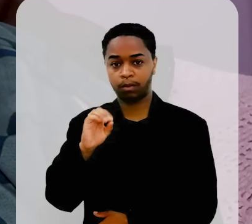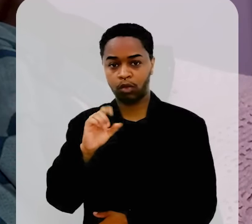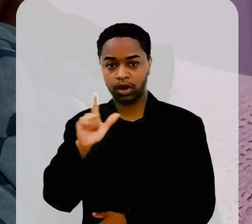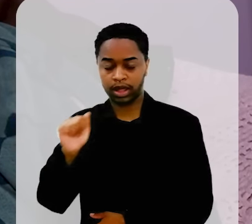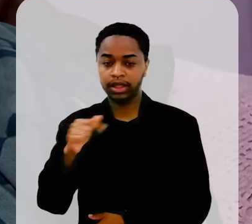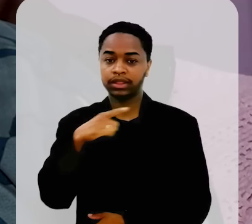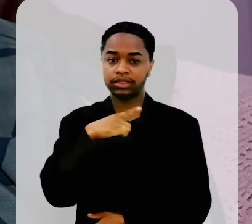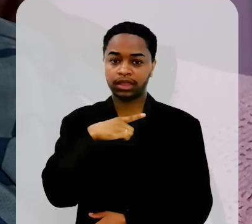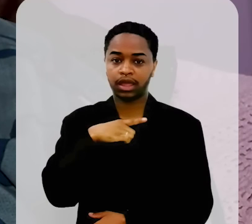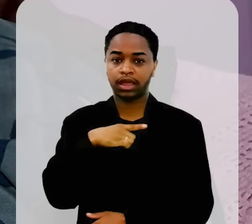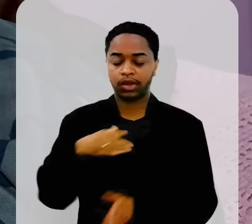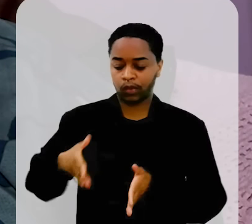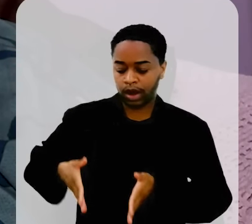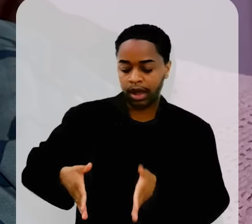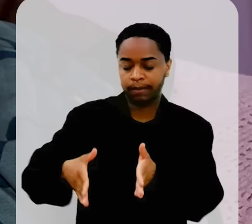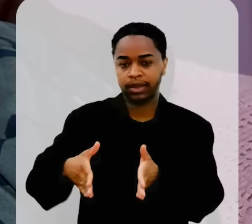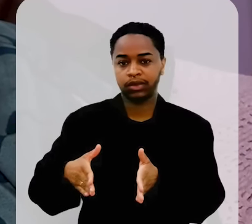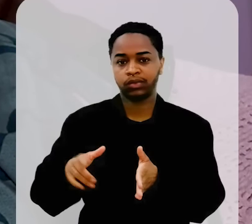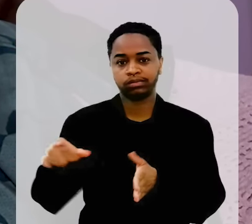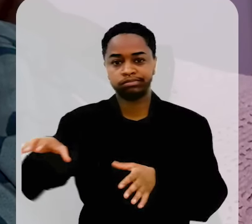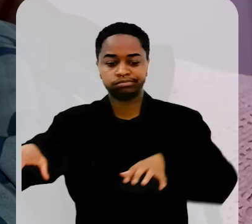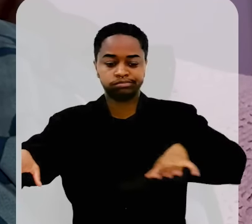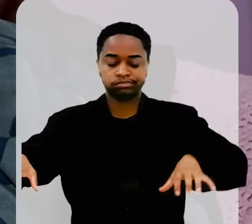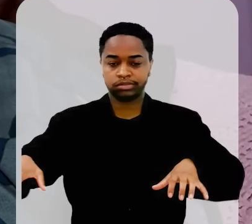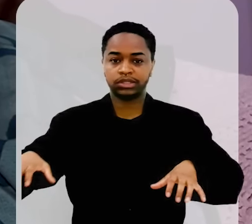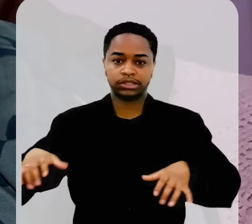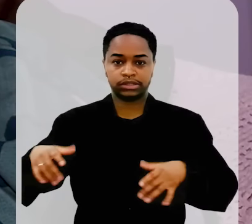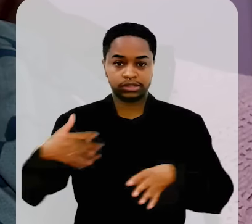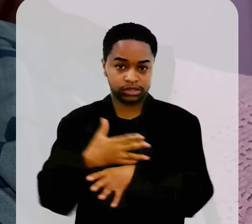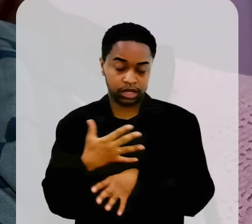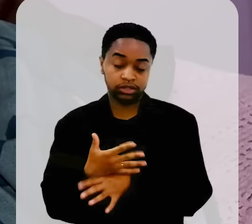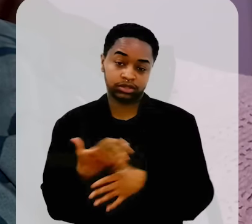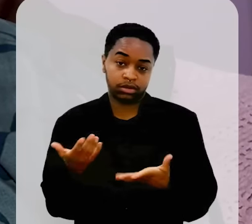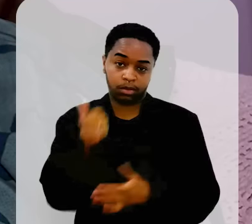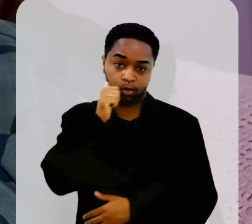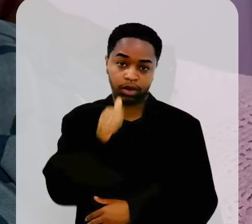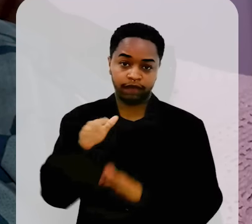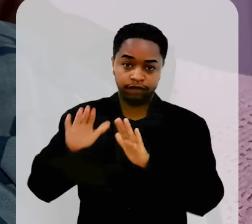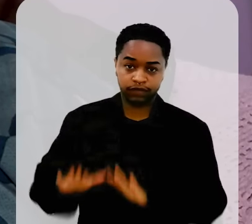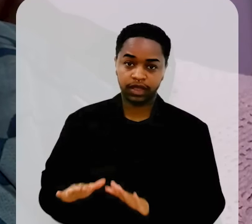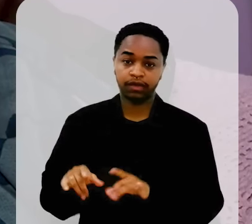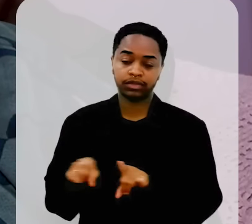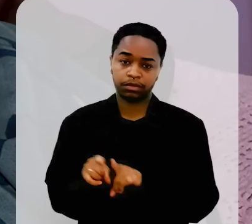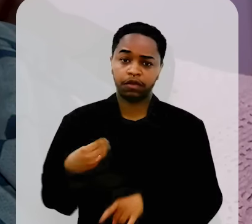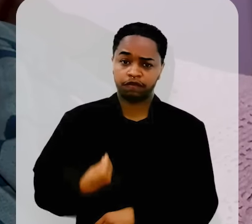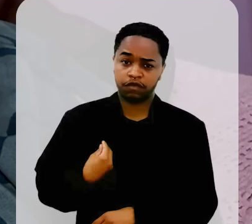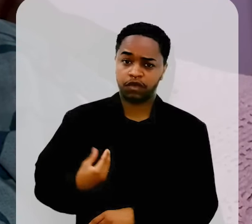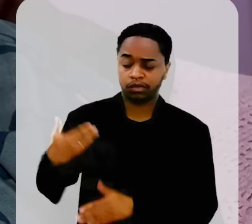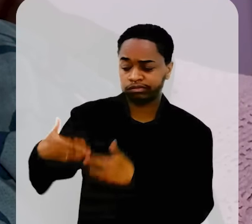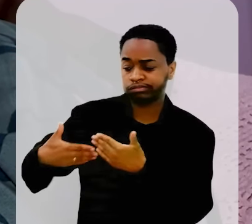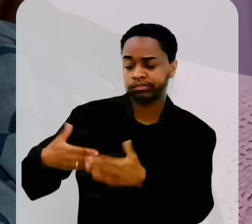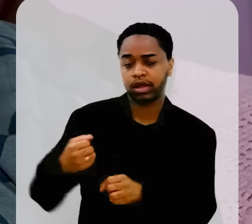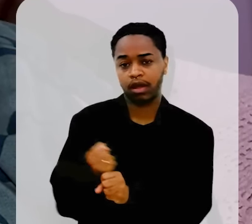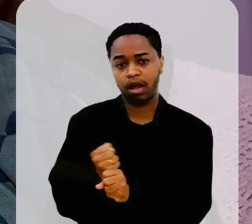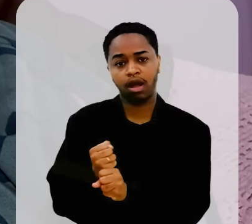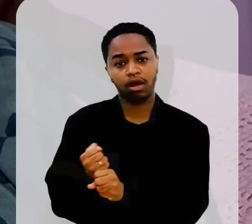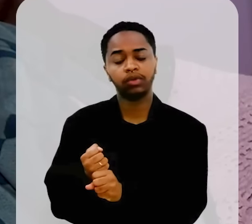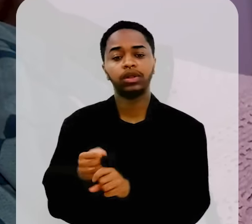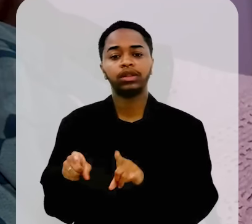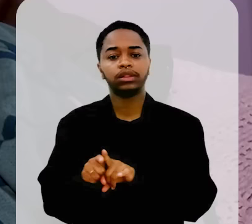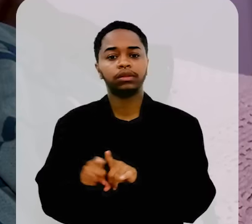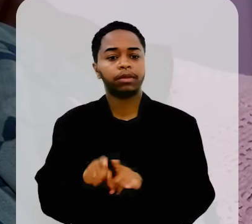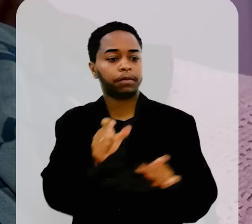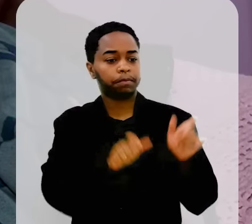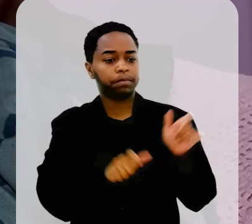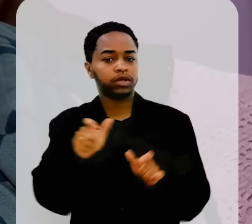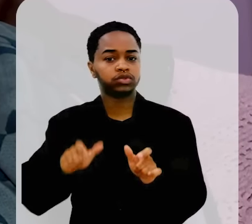entra na estrada entre São José e Barra Alegre. Ela é onde ela ficava. E viveu muitos